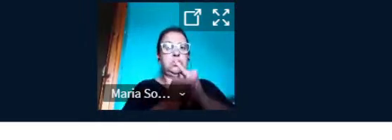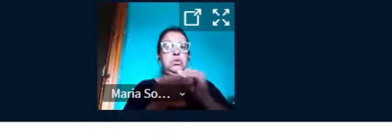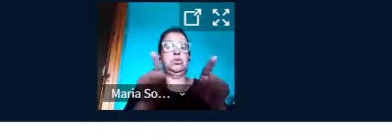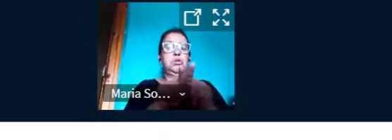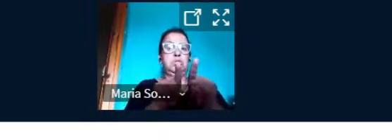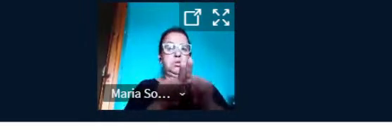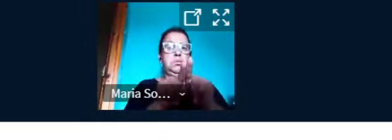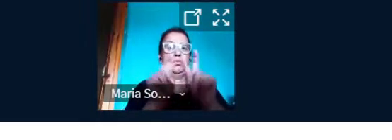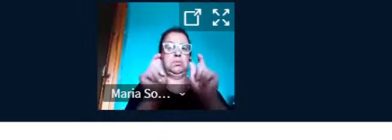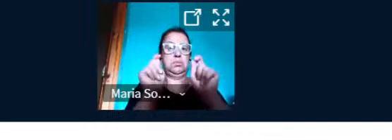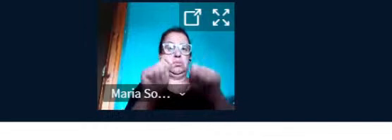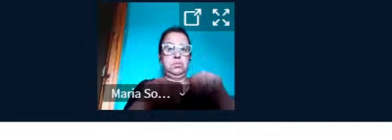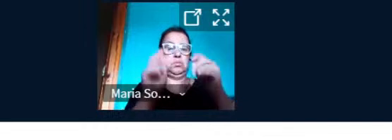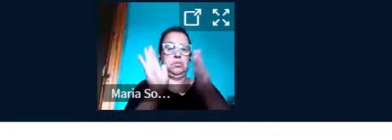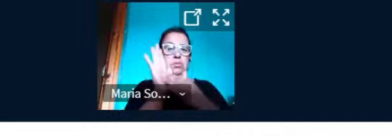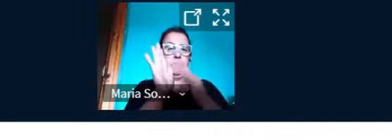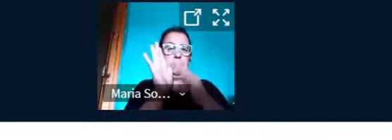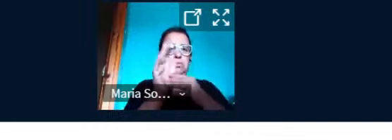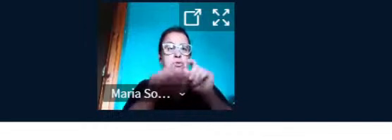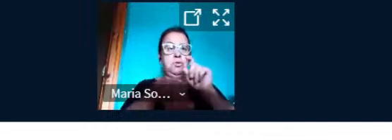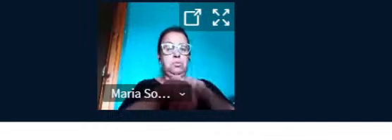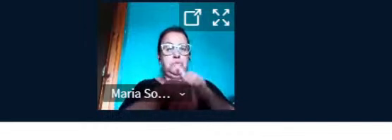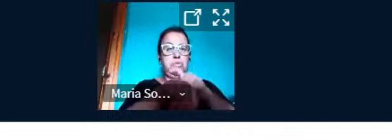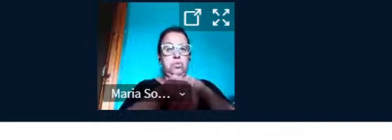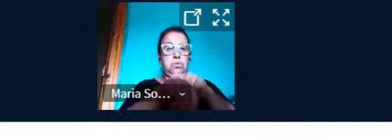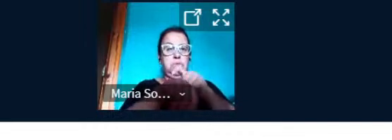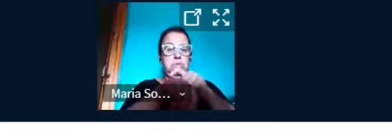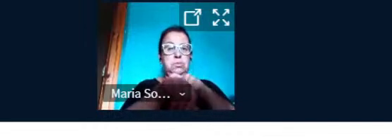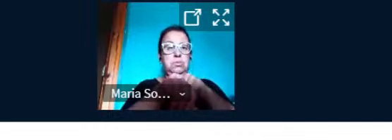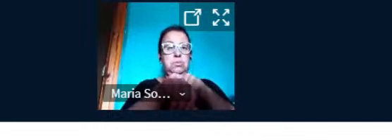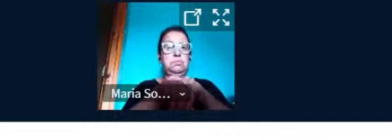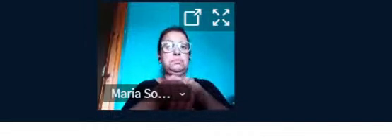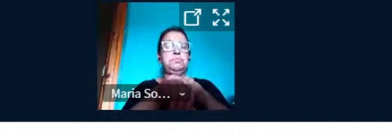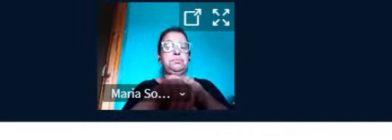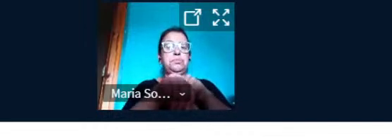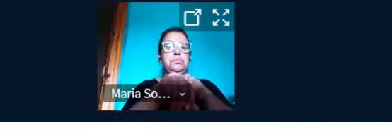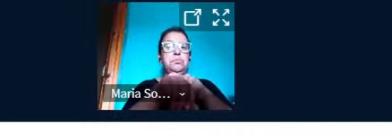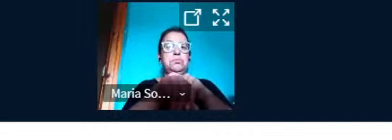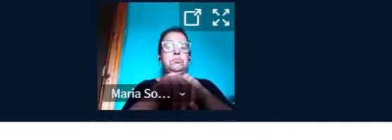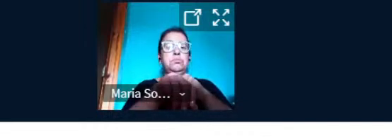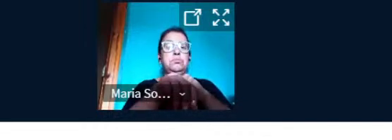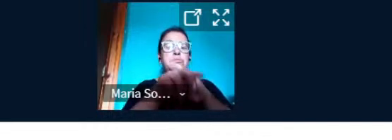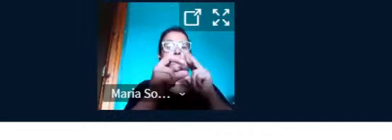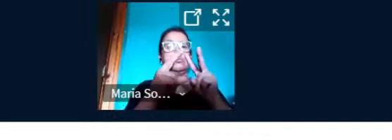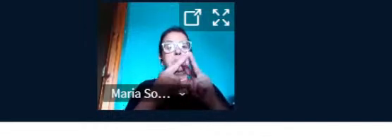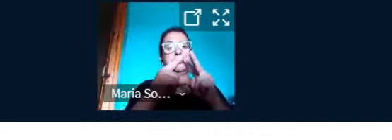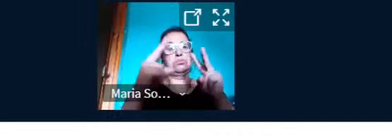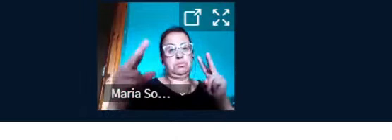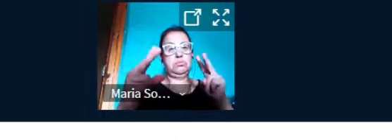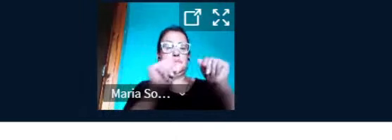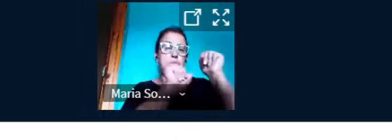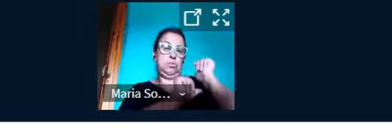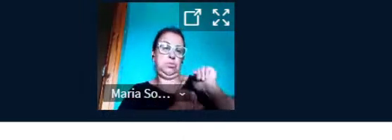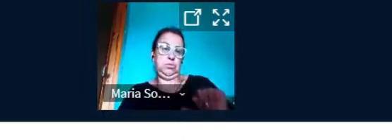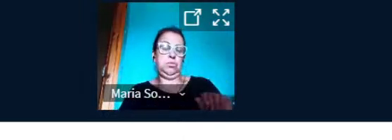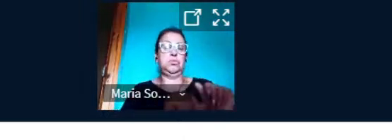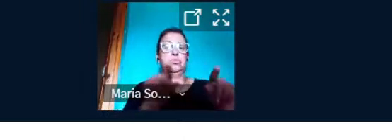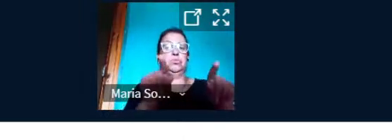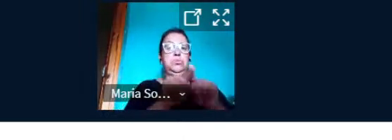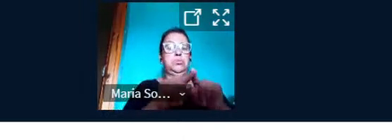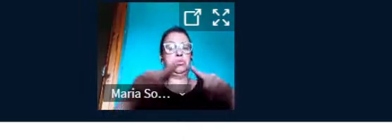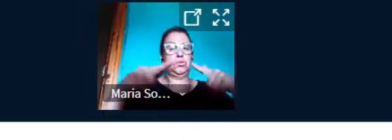momento, de maneira remota, as bolsistas do IFRS e o coordenador da ação pesquisaram as diversas alternativas